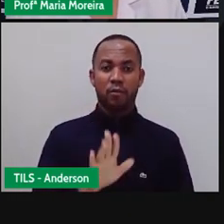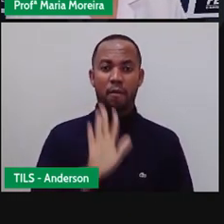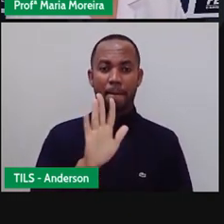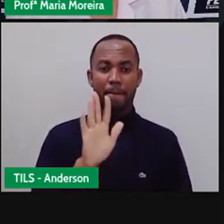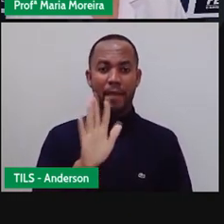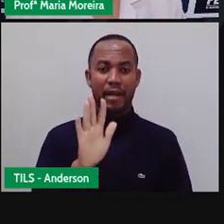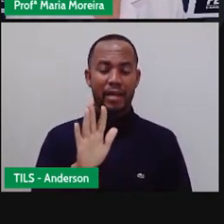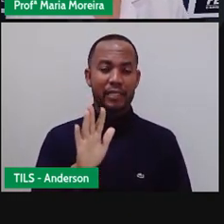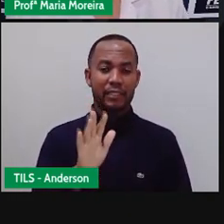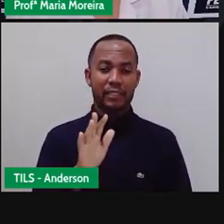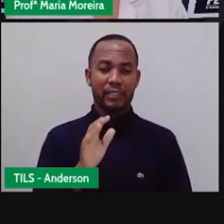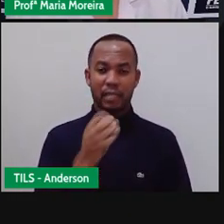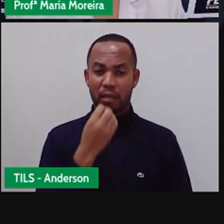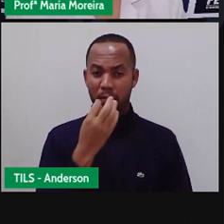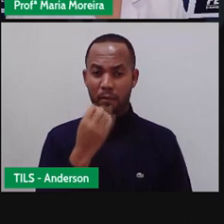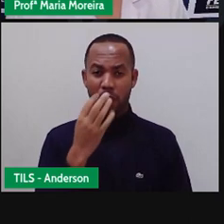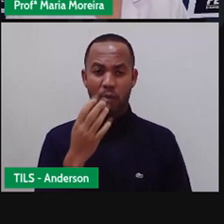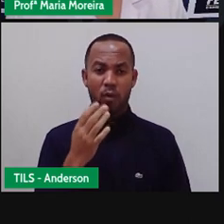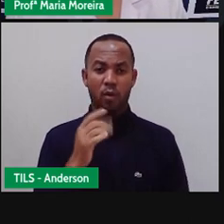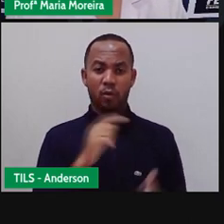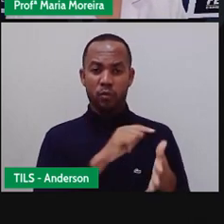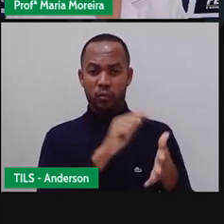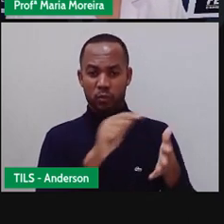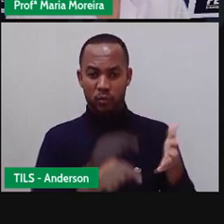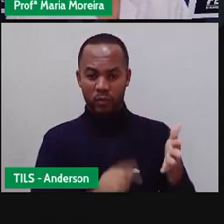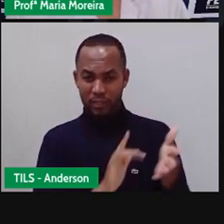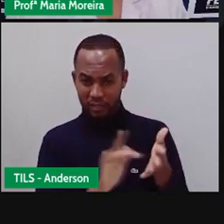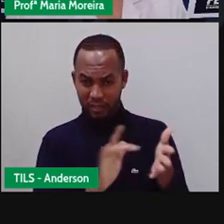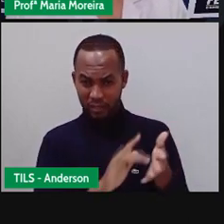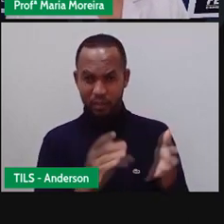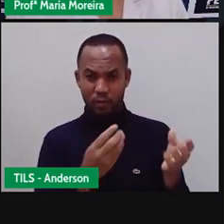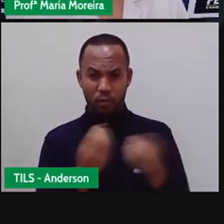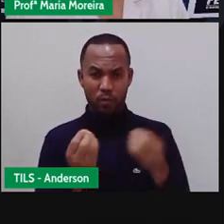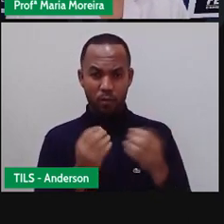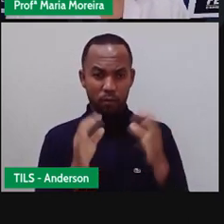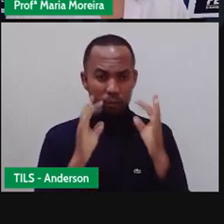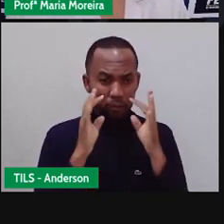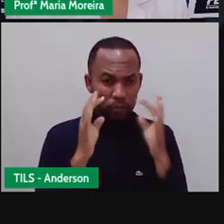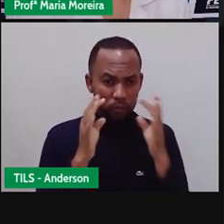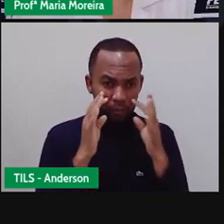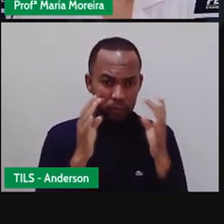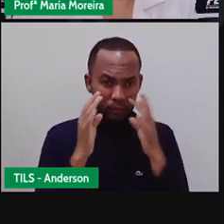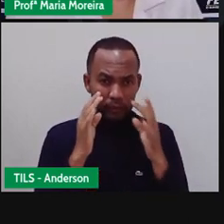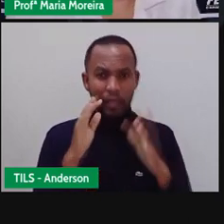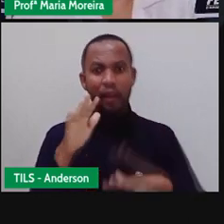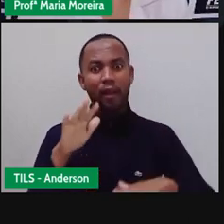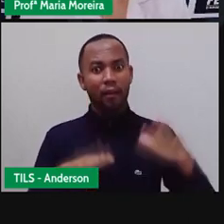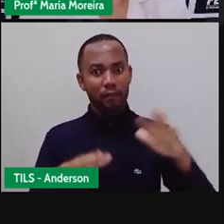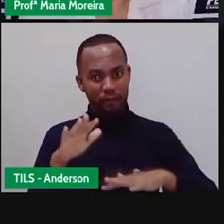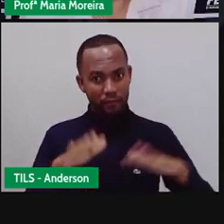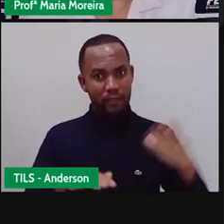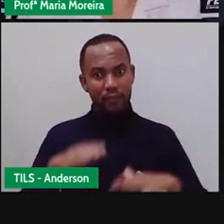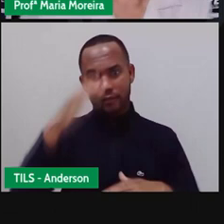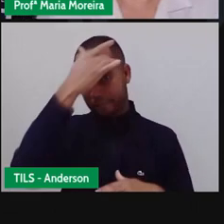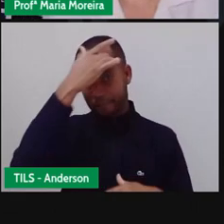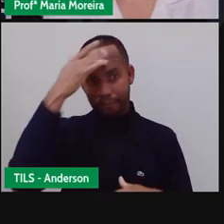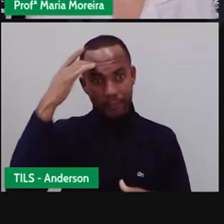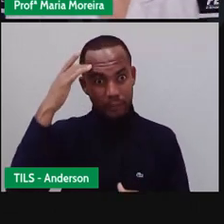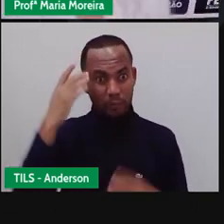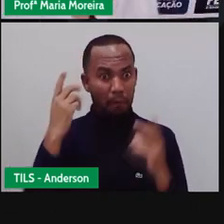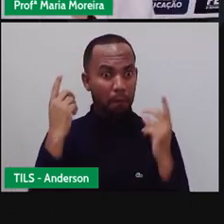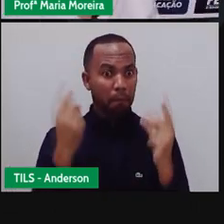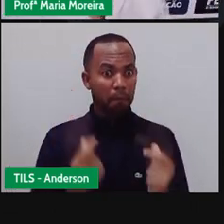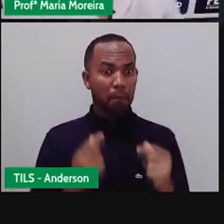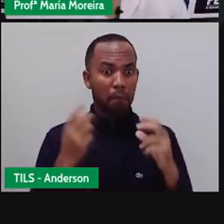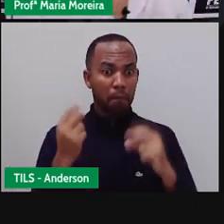ser de todo ruim. E que devem ter algo muito bom para aprender as pessoas por lá. Afinal de contas, as pessoas passam horas, né? Você